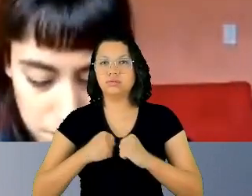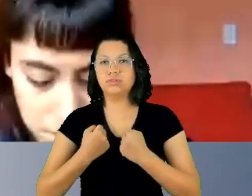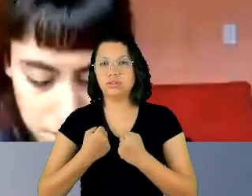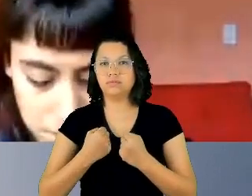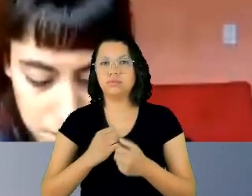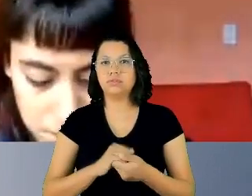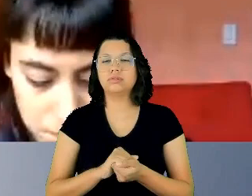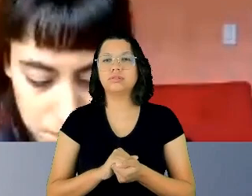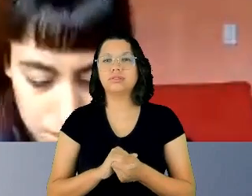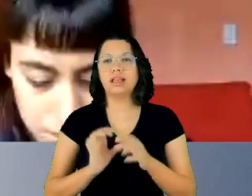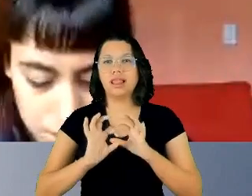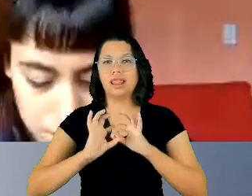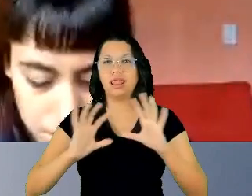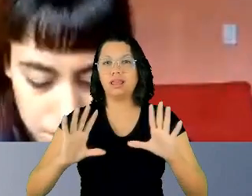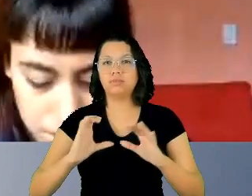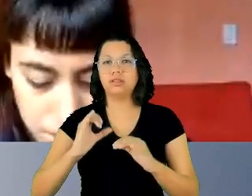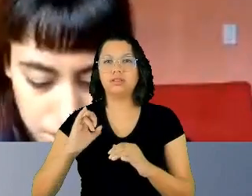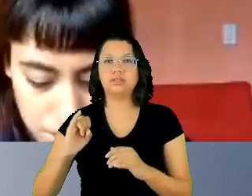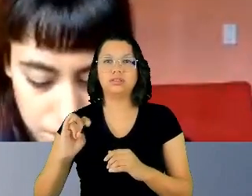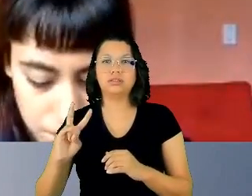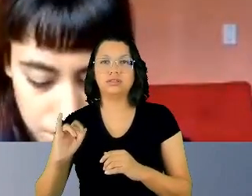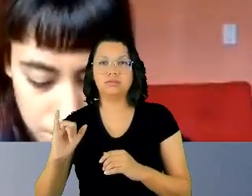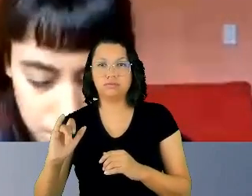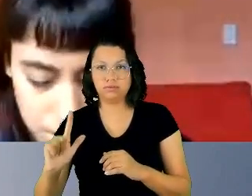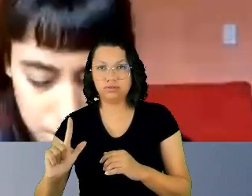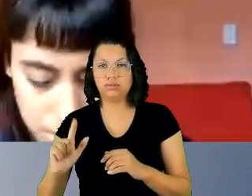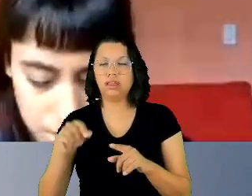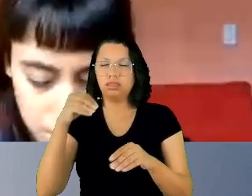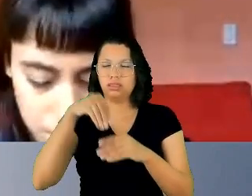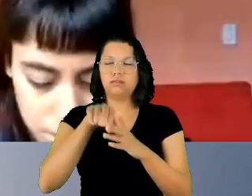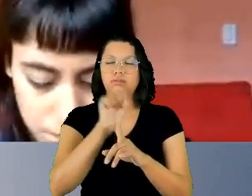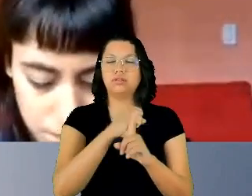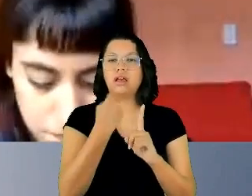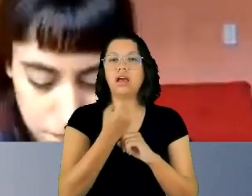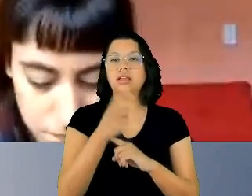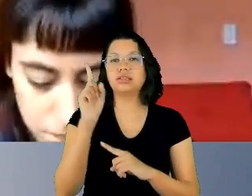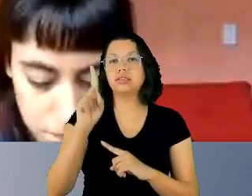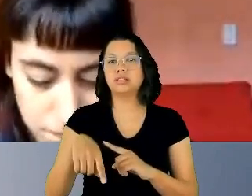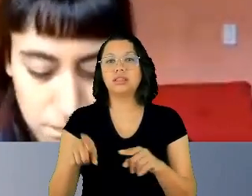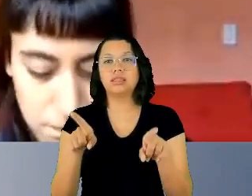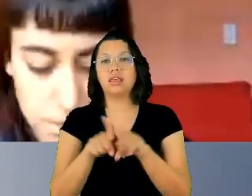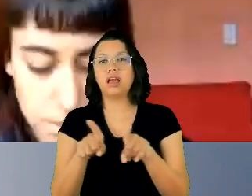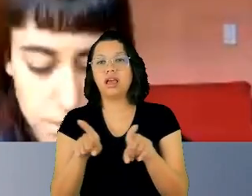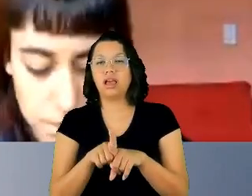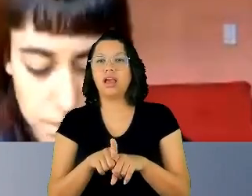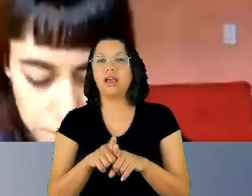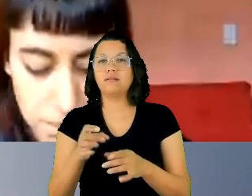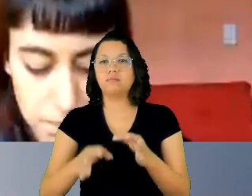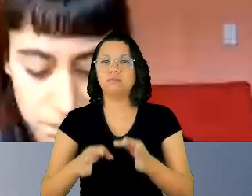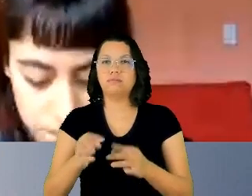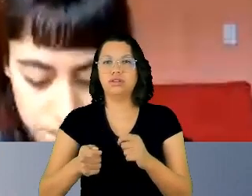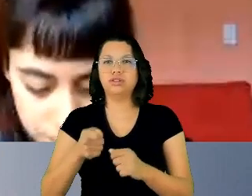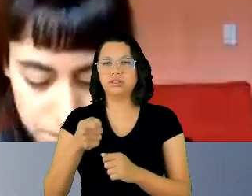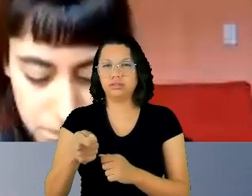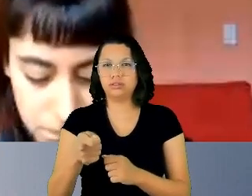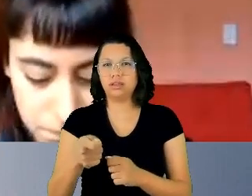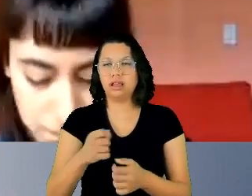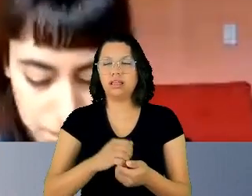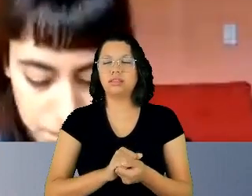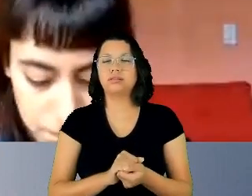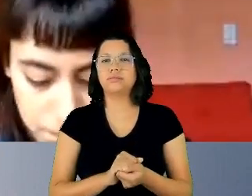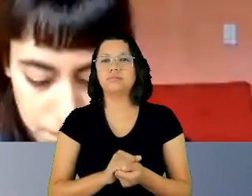das liberdades civis, seja como magistrada da Corte Federal de